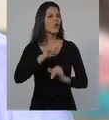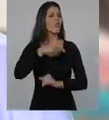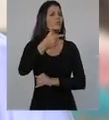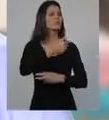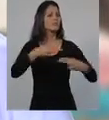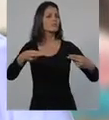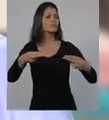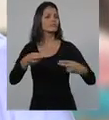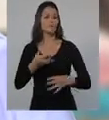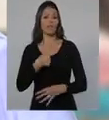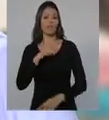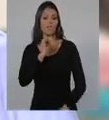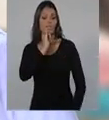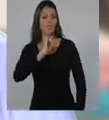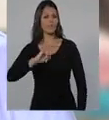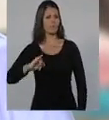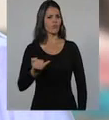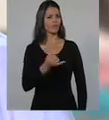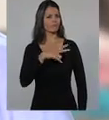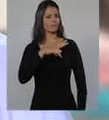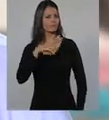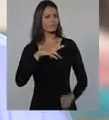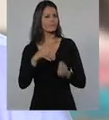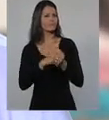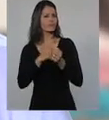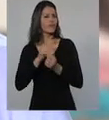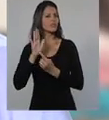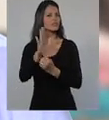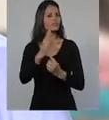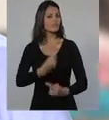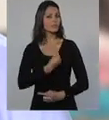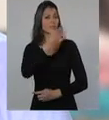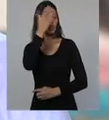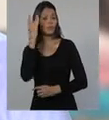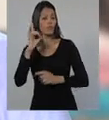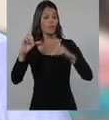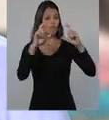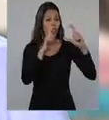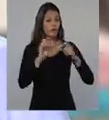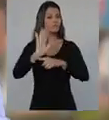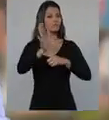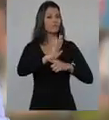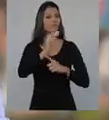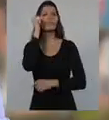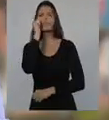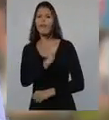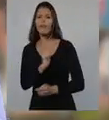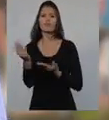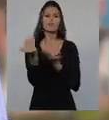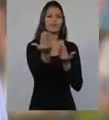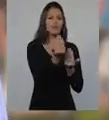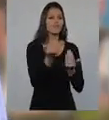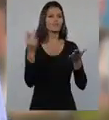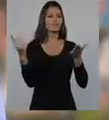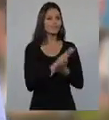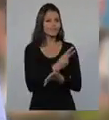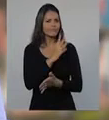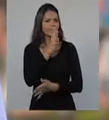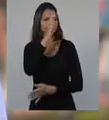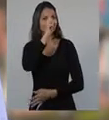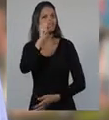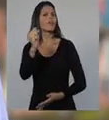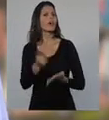para outros fins, se aproveitando do anonimato para expor a intimidade das pessoas com fotos e vídeos. Muitas mulheres e até adolescentes